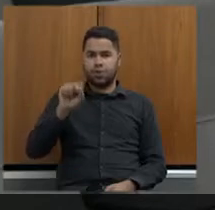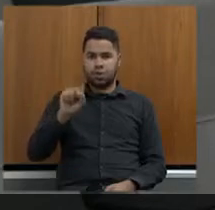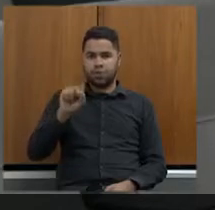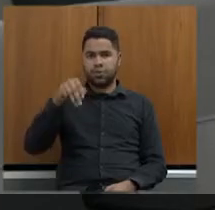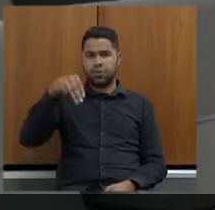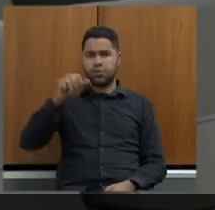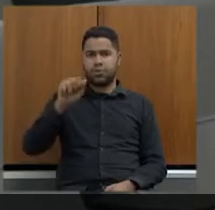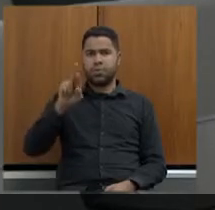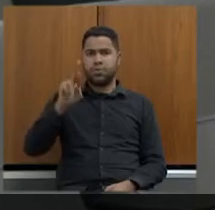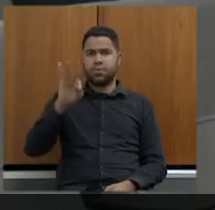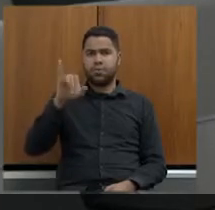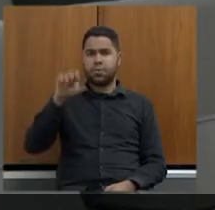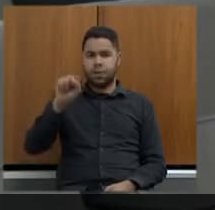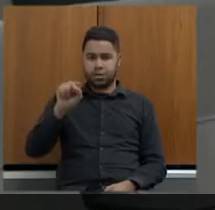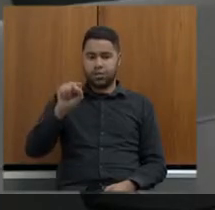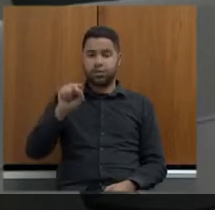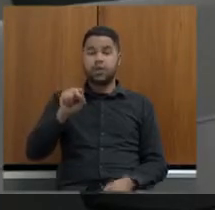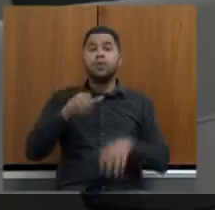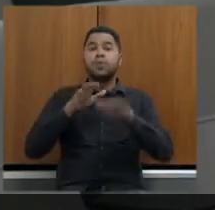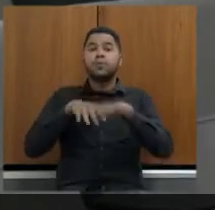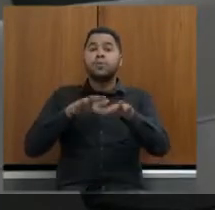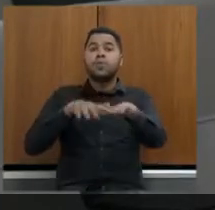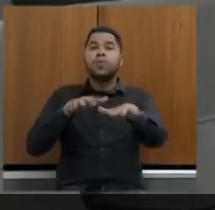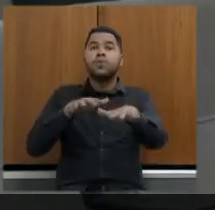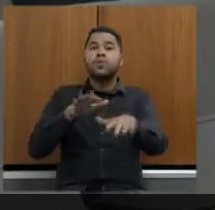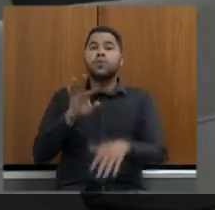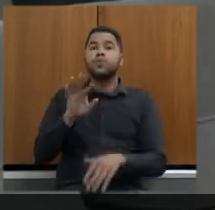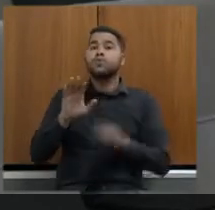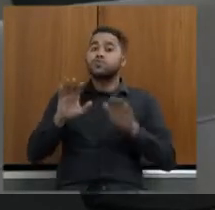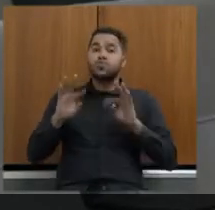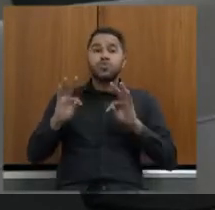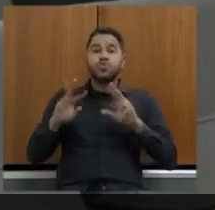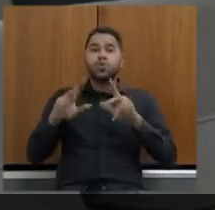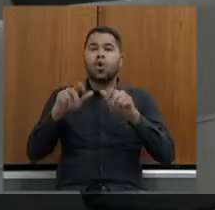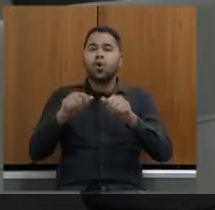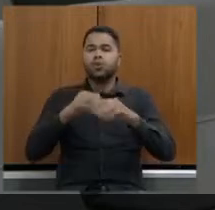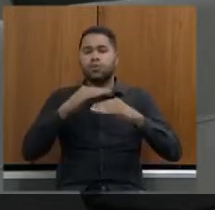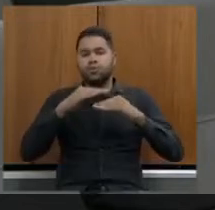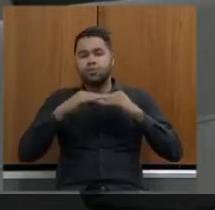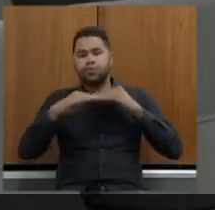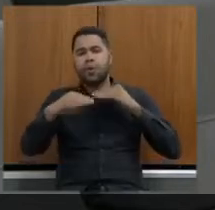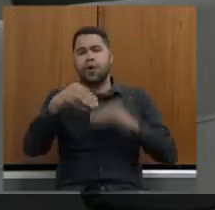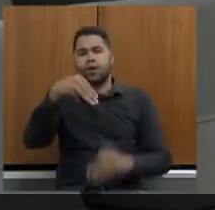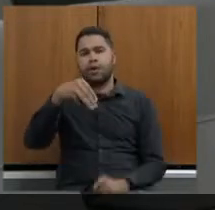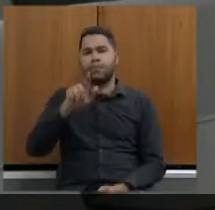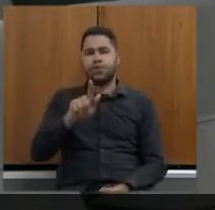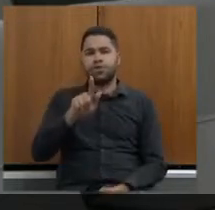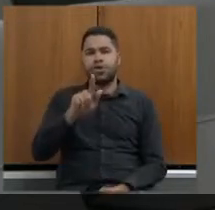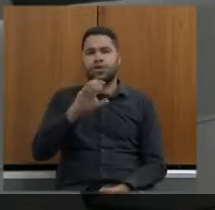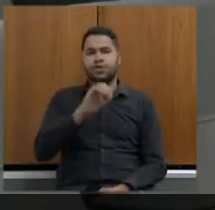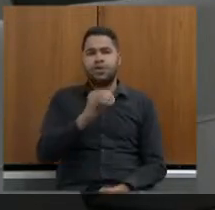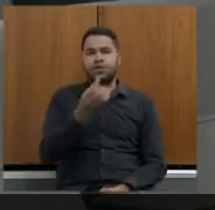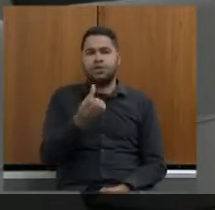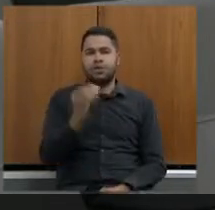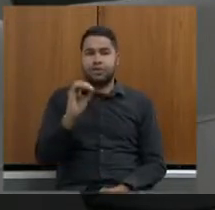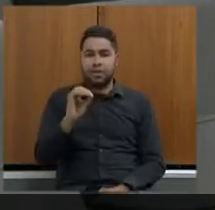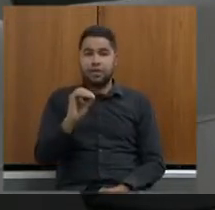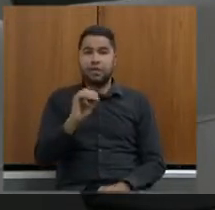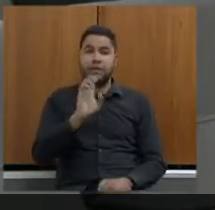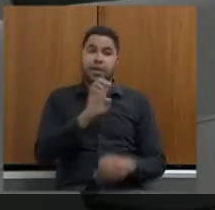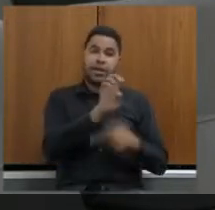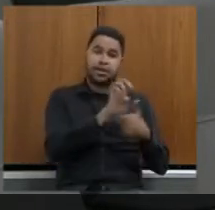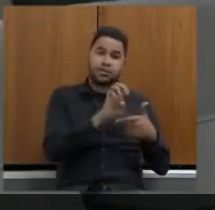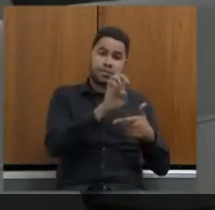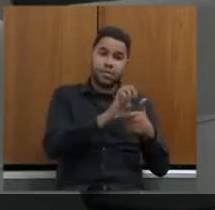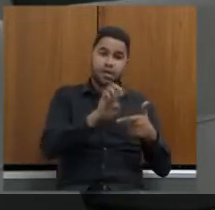Mauro Lopes Martins e o nome do movimento Movimento Todos pelo Asfaltamento da MG 060 entre Esmeraldas e São José da Varginha ok